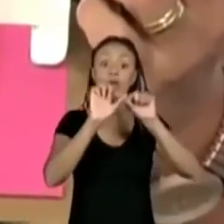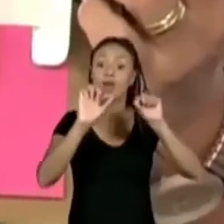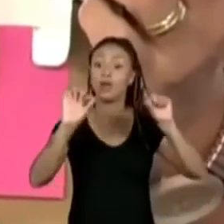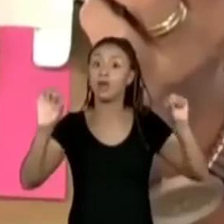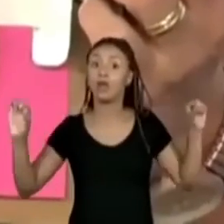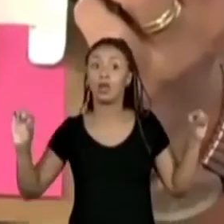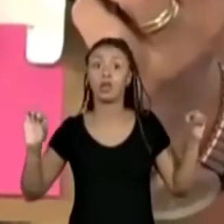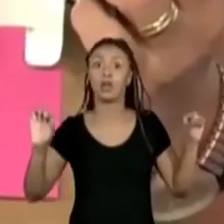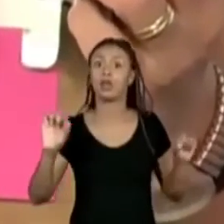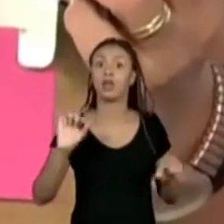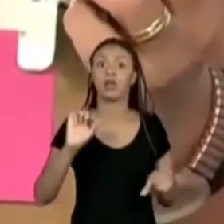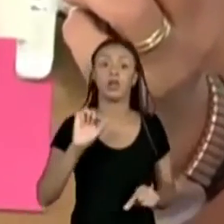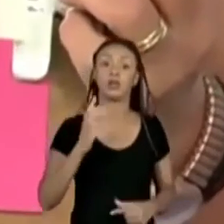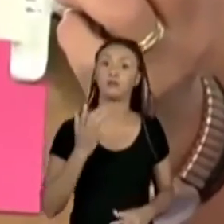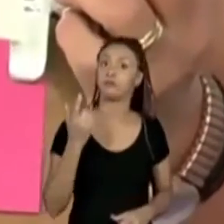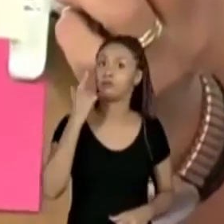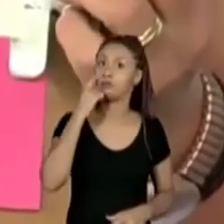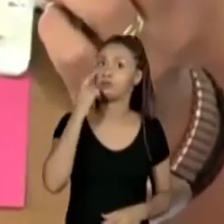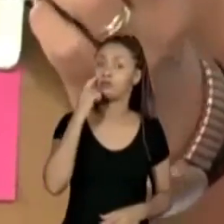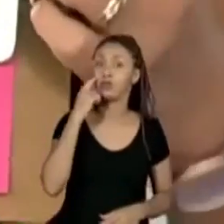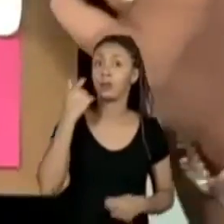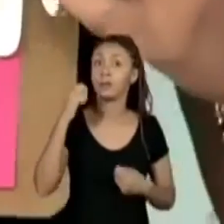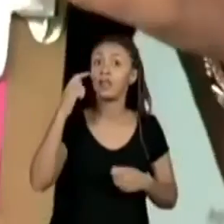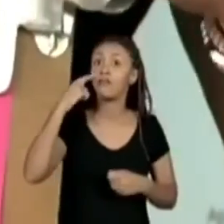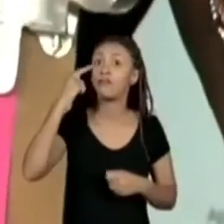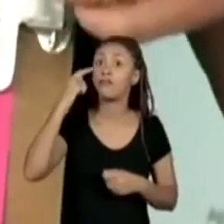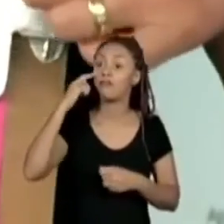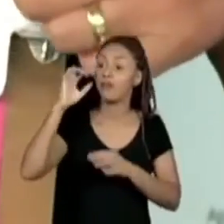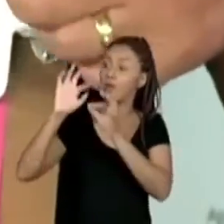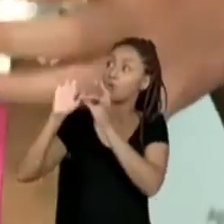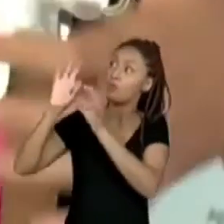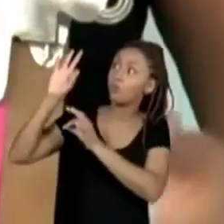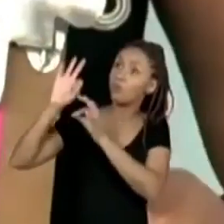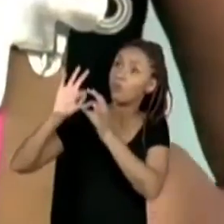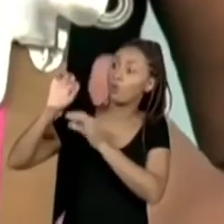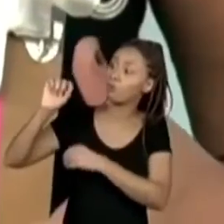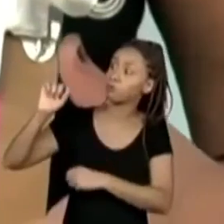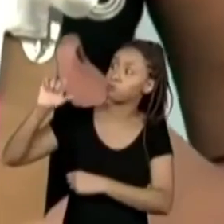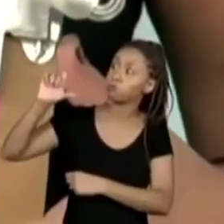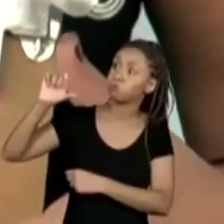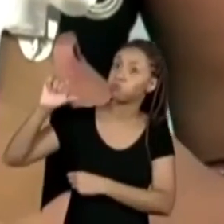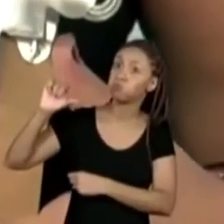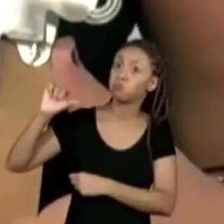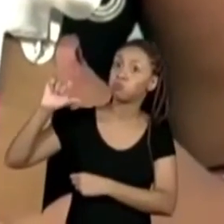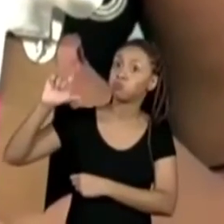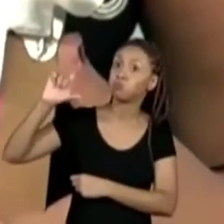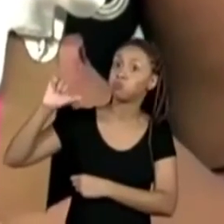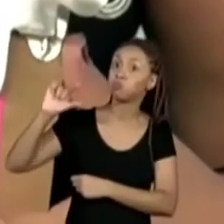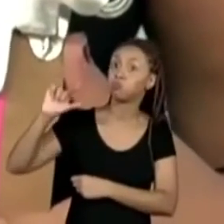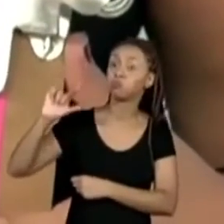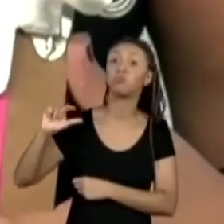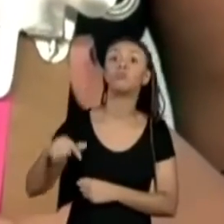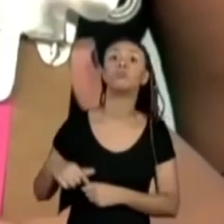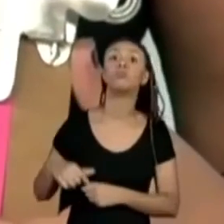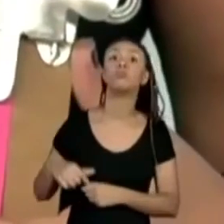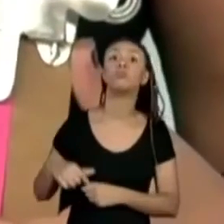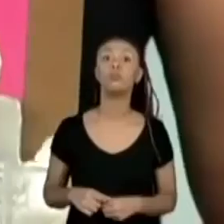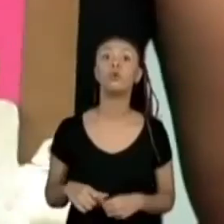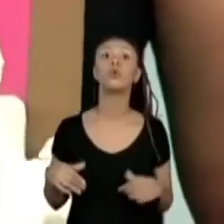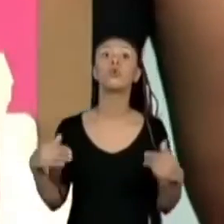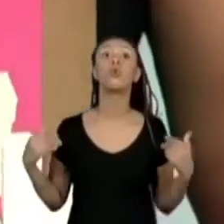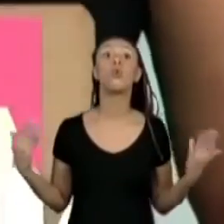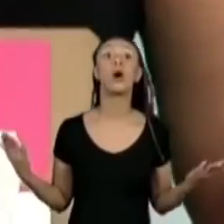comprimento dela. Vocês têm que olhar a espessura, tá? Qual delas é a mais